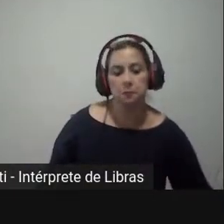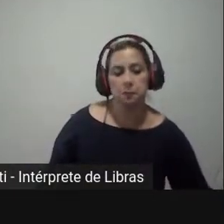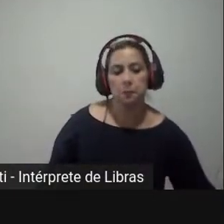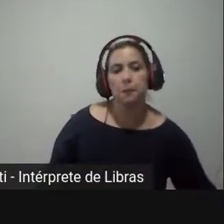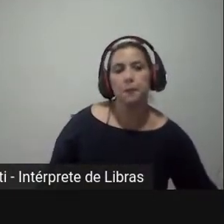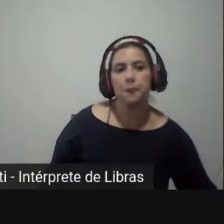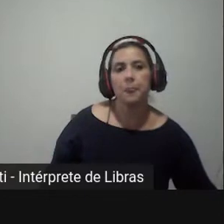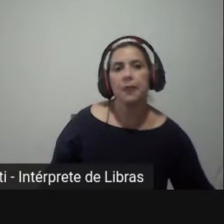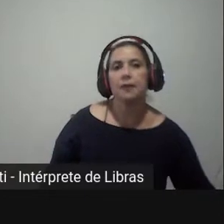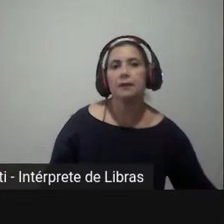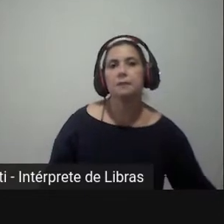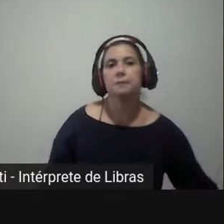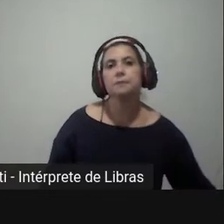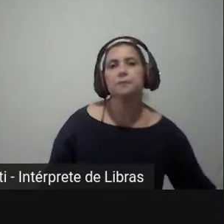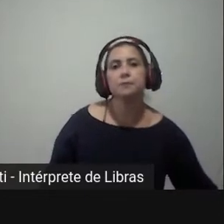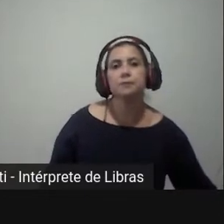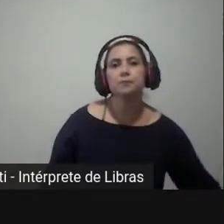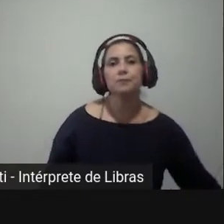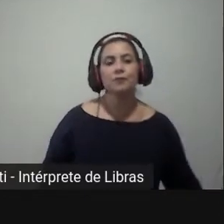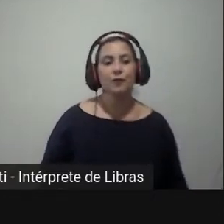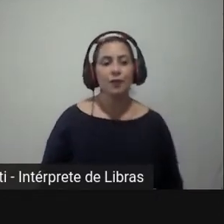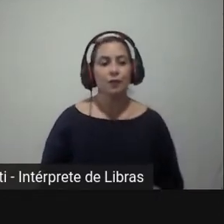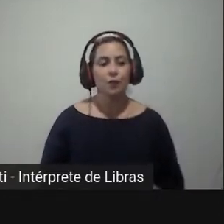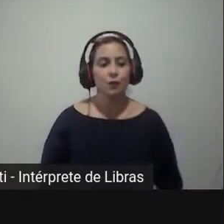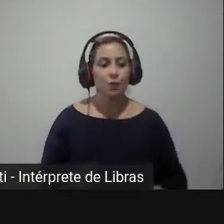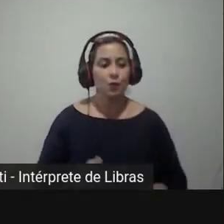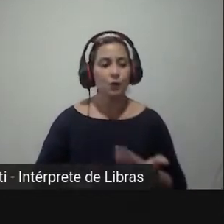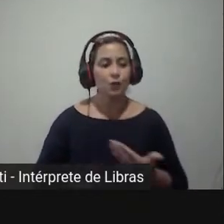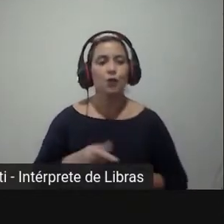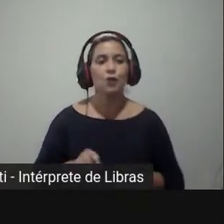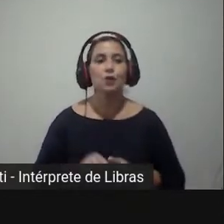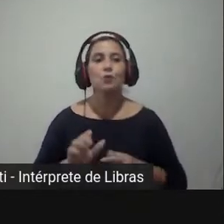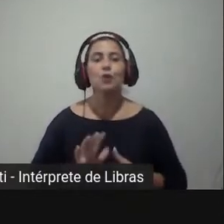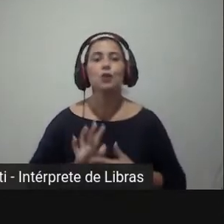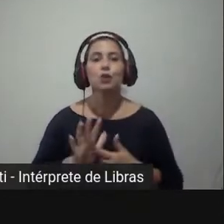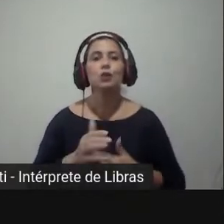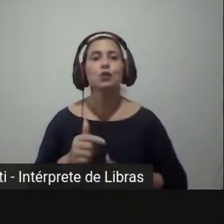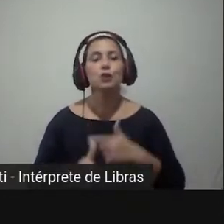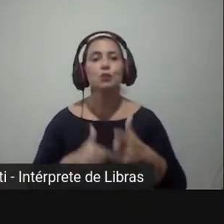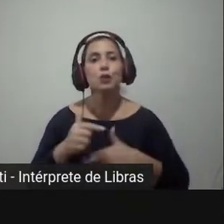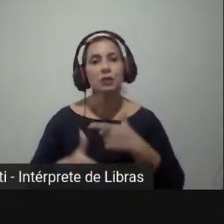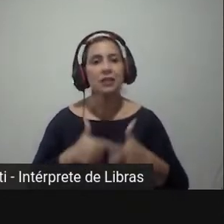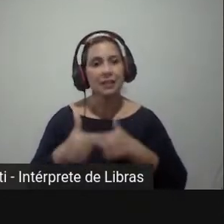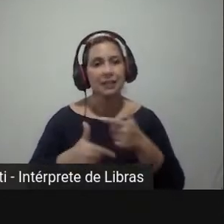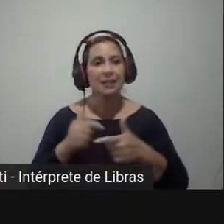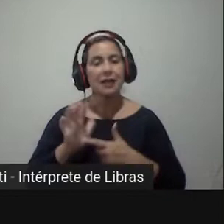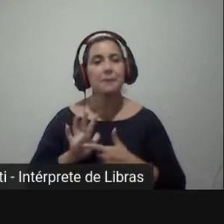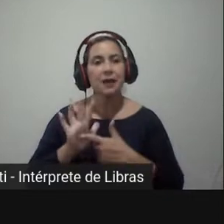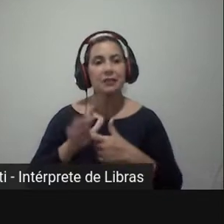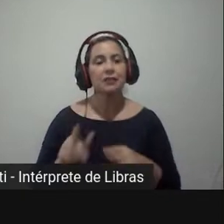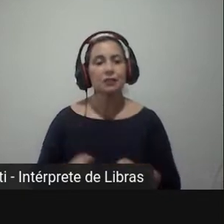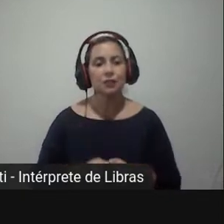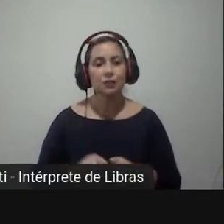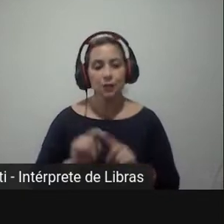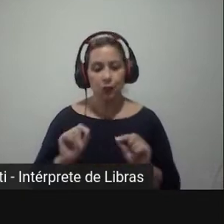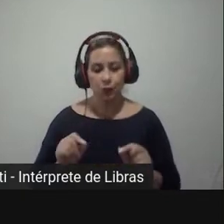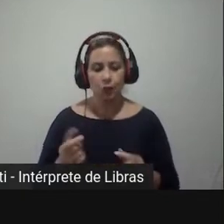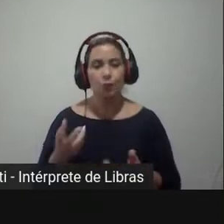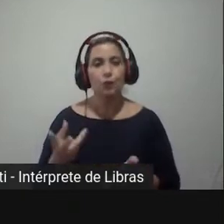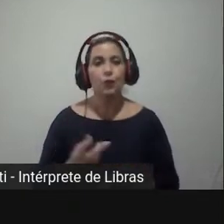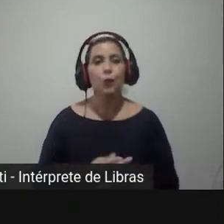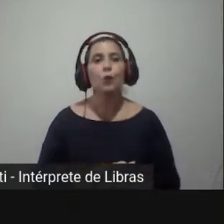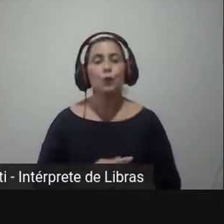que houve uma subida na produção de trabalhos que tratavam de efeito roteio. Aqui é